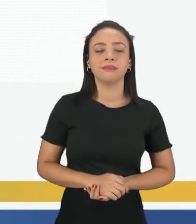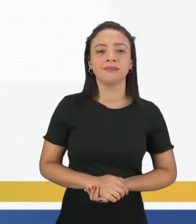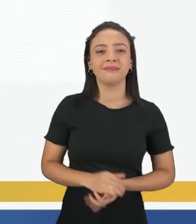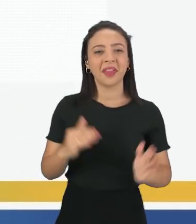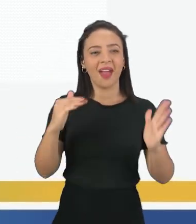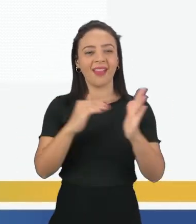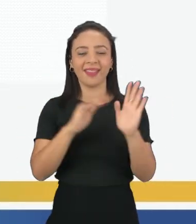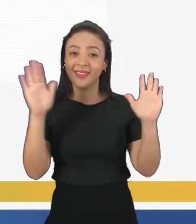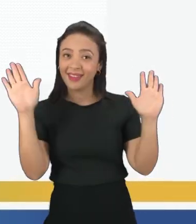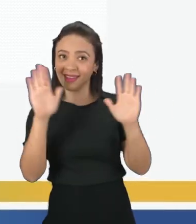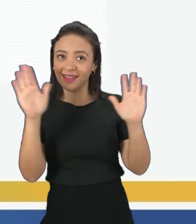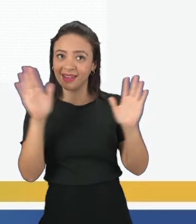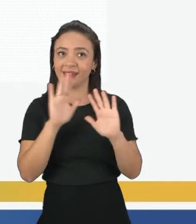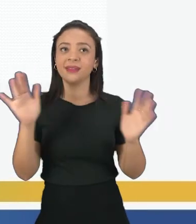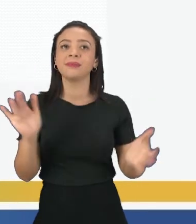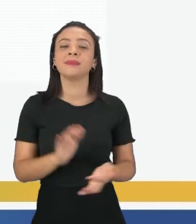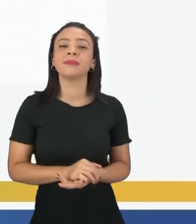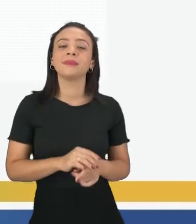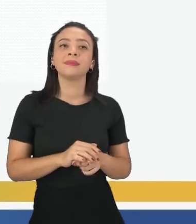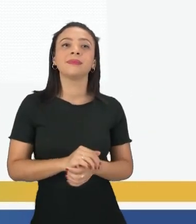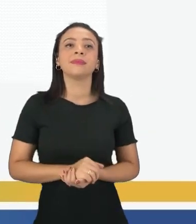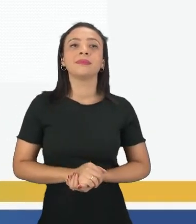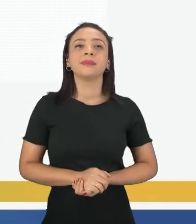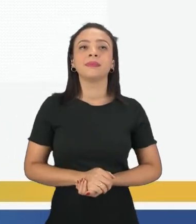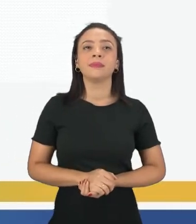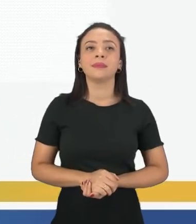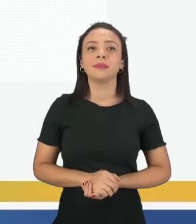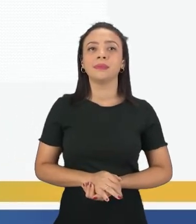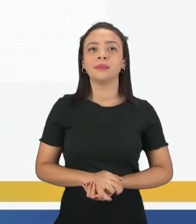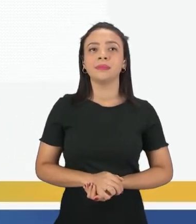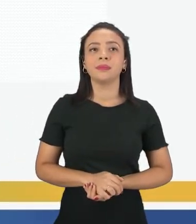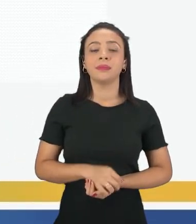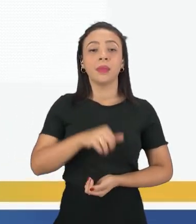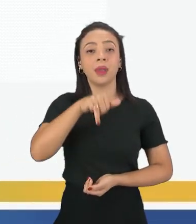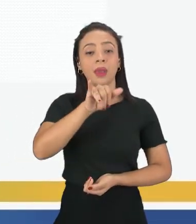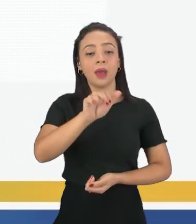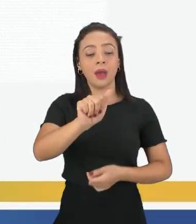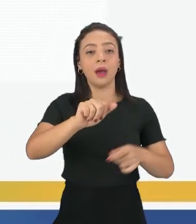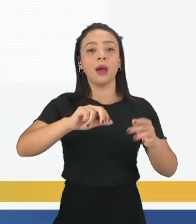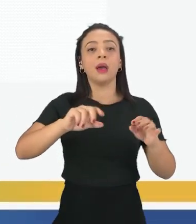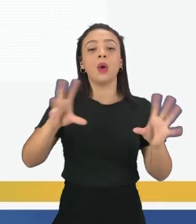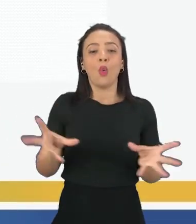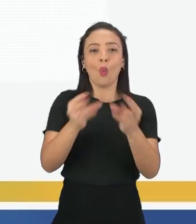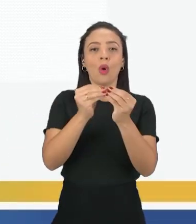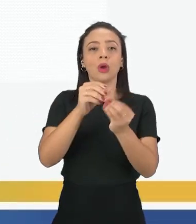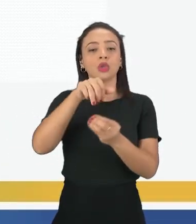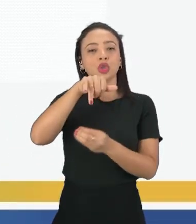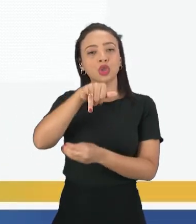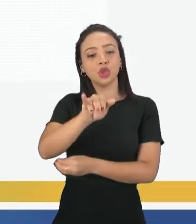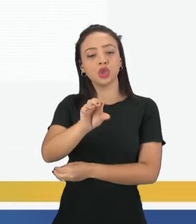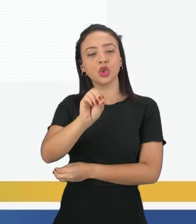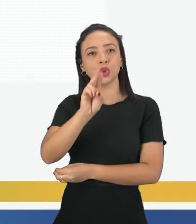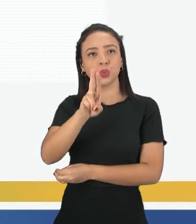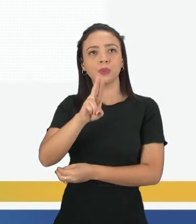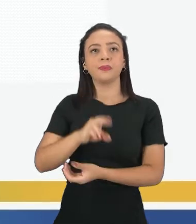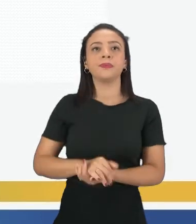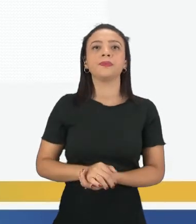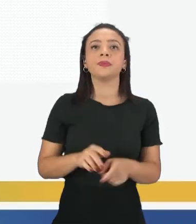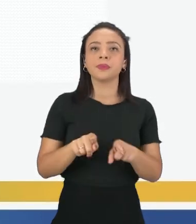Até logo. Esse ya é uma abreviação de you. Vejo você até logo. E good night.